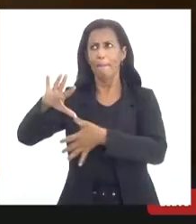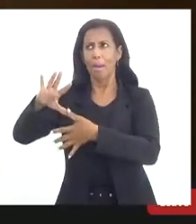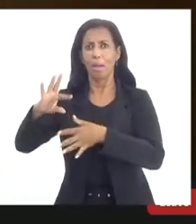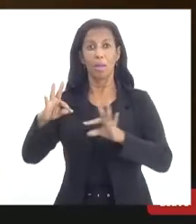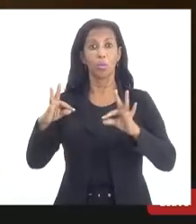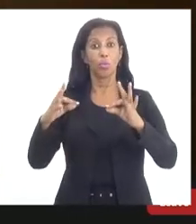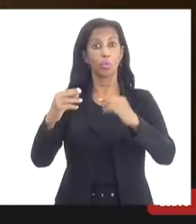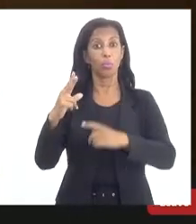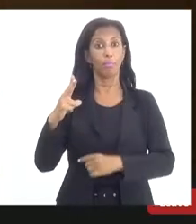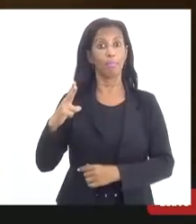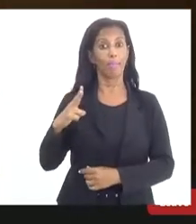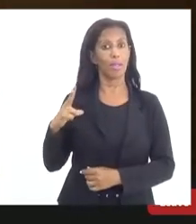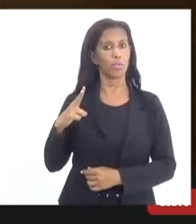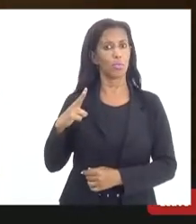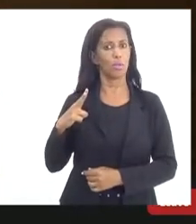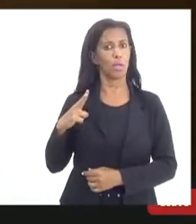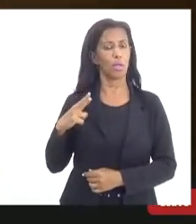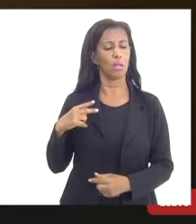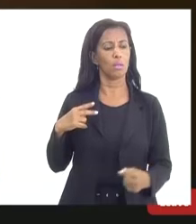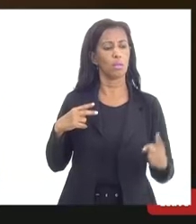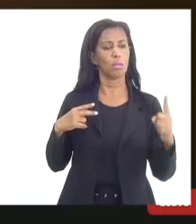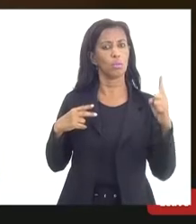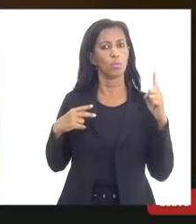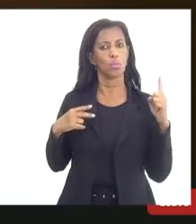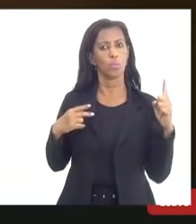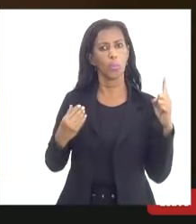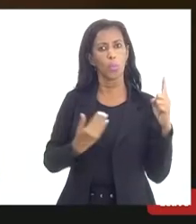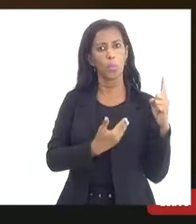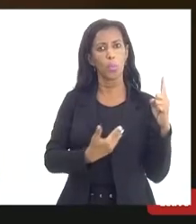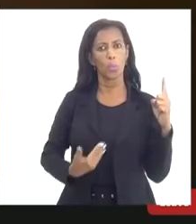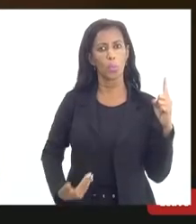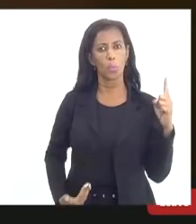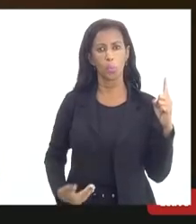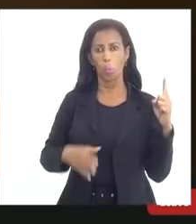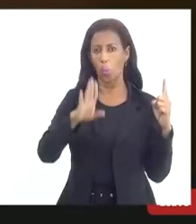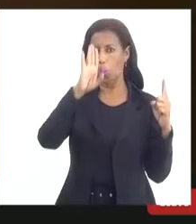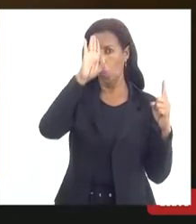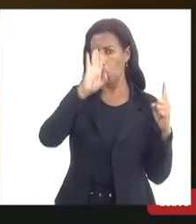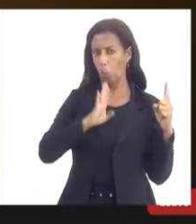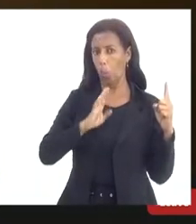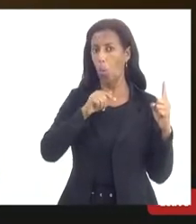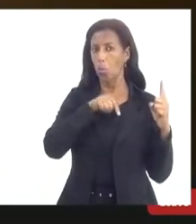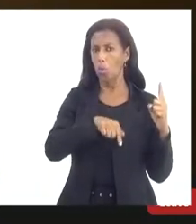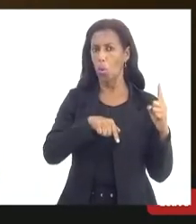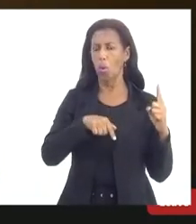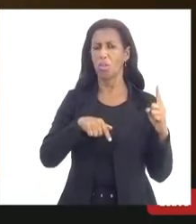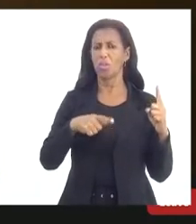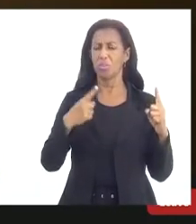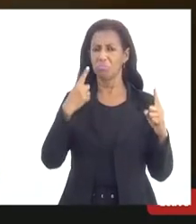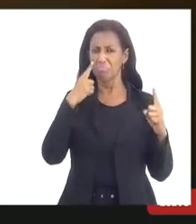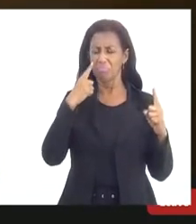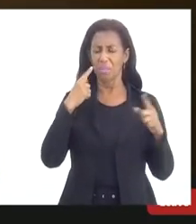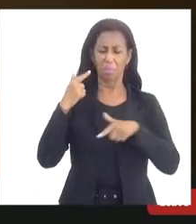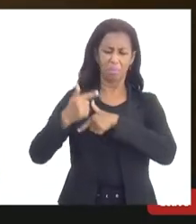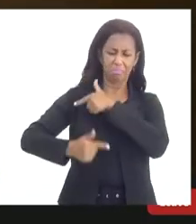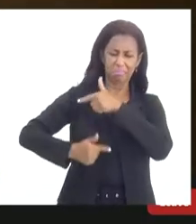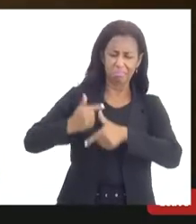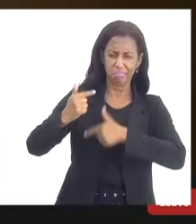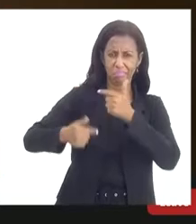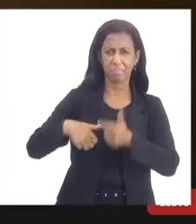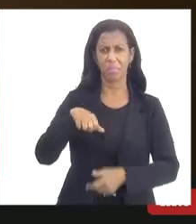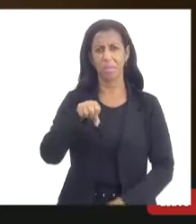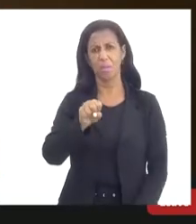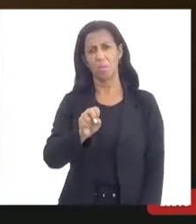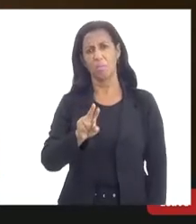nós somos o único banco público nós temos que lutar pelo SUS nós temos que lutar